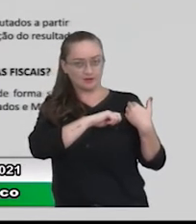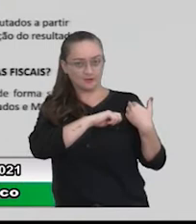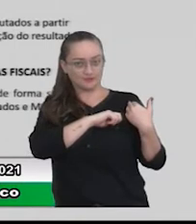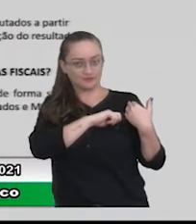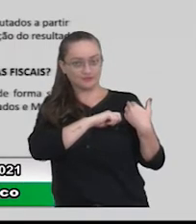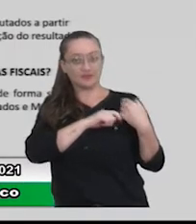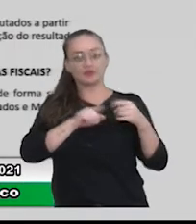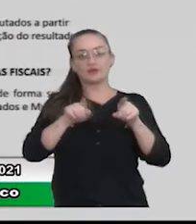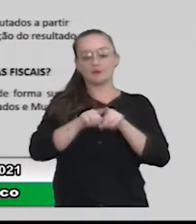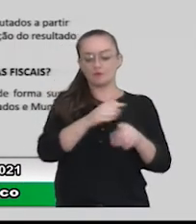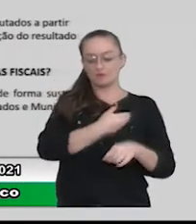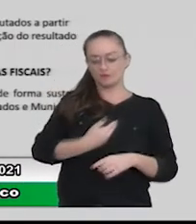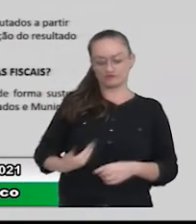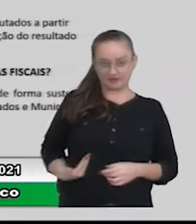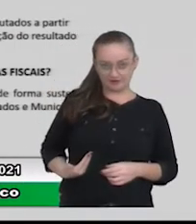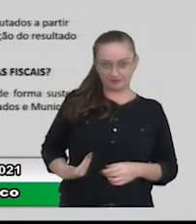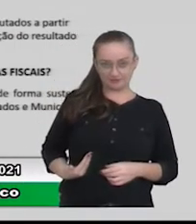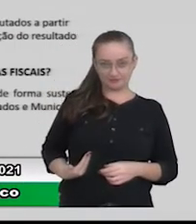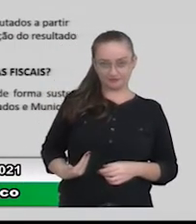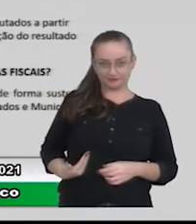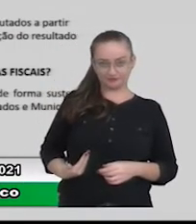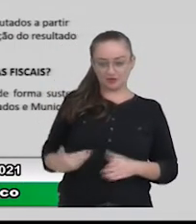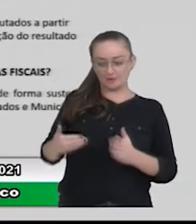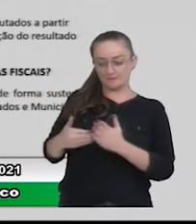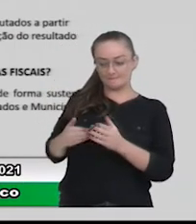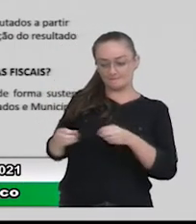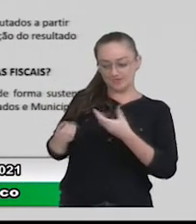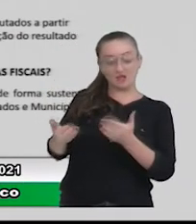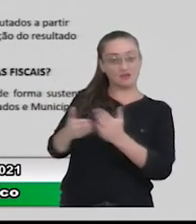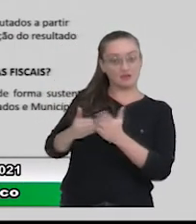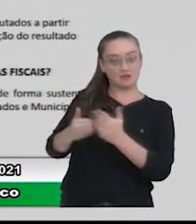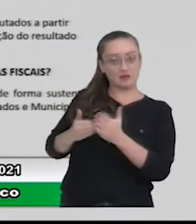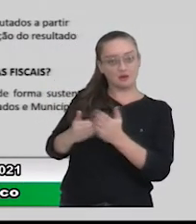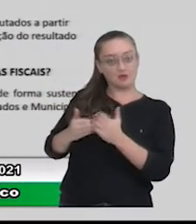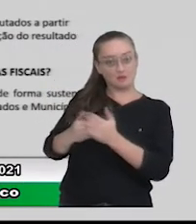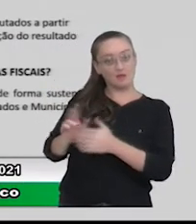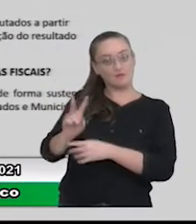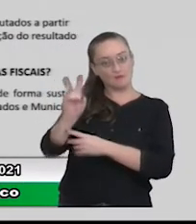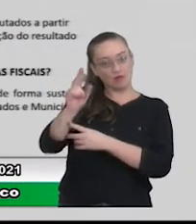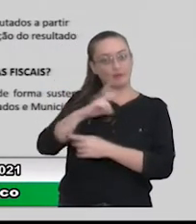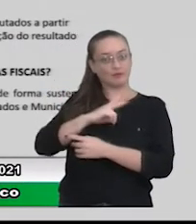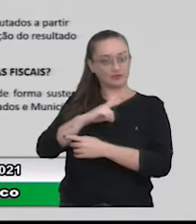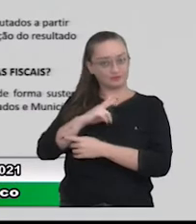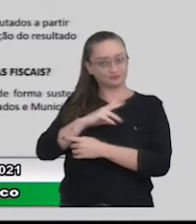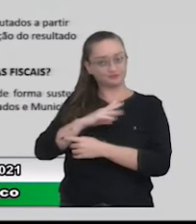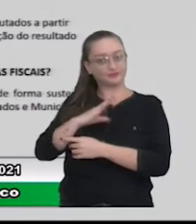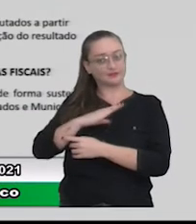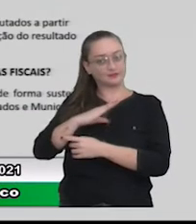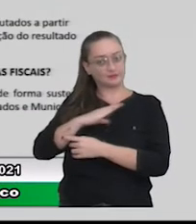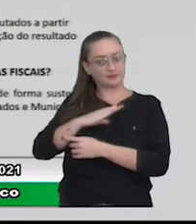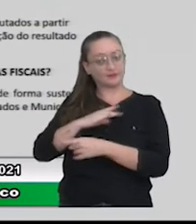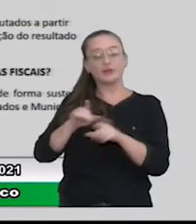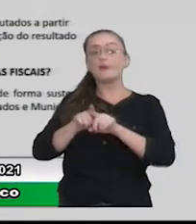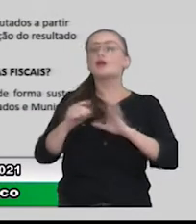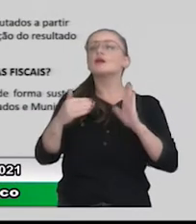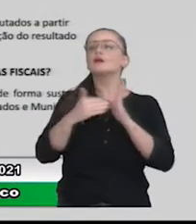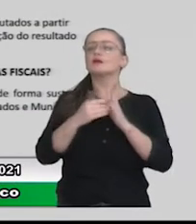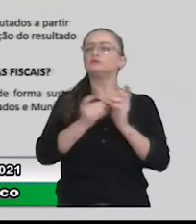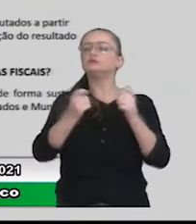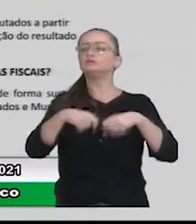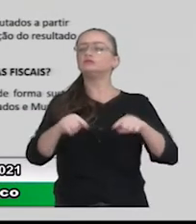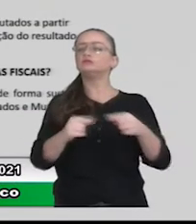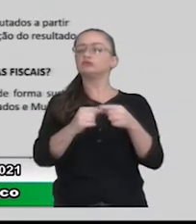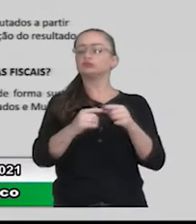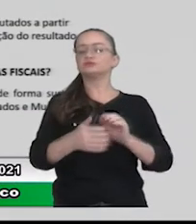o governo delimitando alguns valores para os municípios e alguns limites para que se cumpram. E